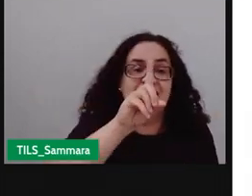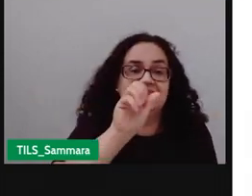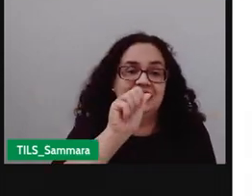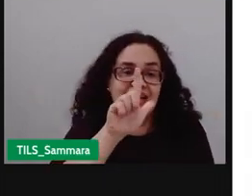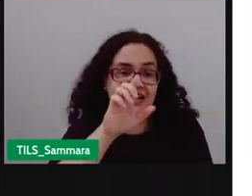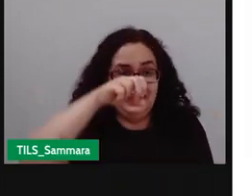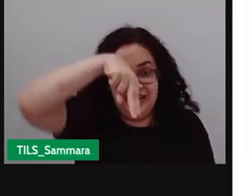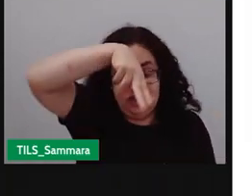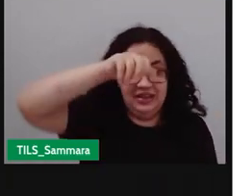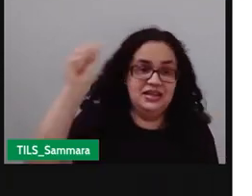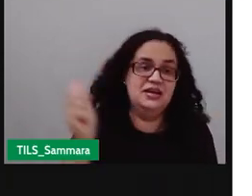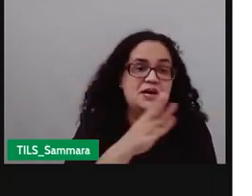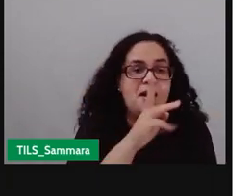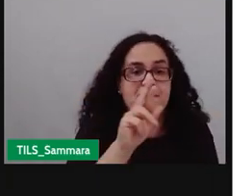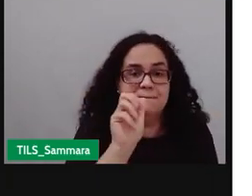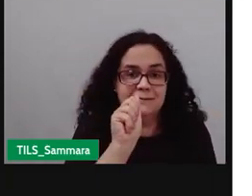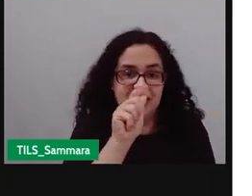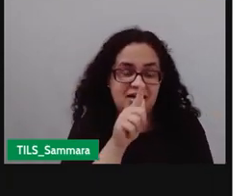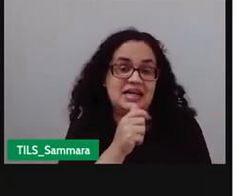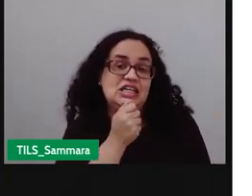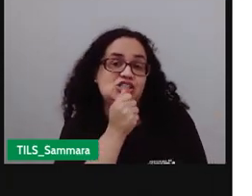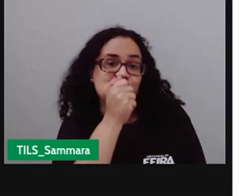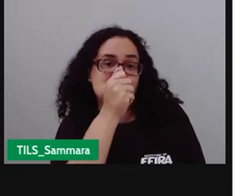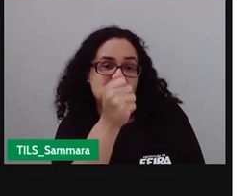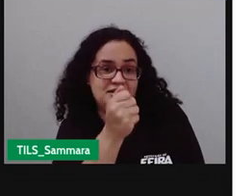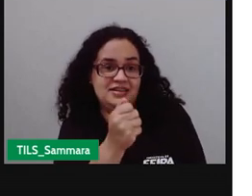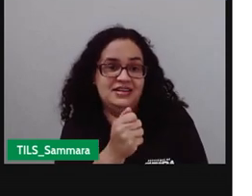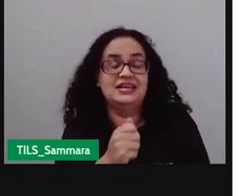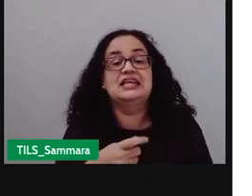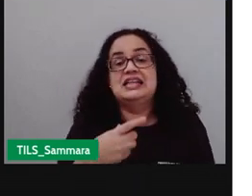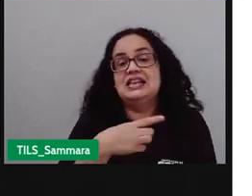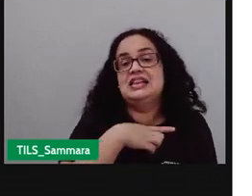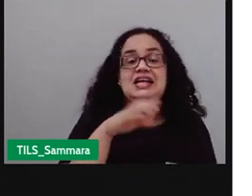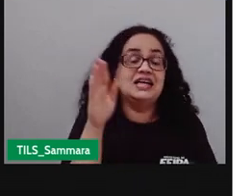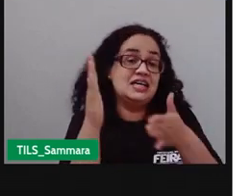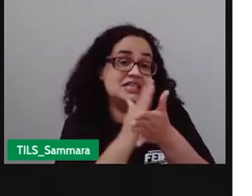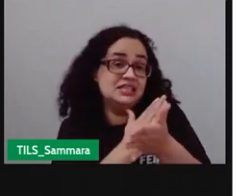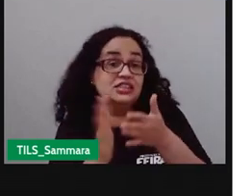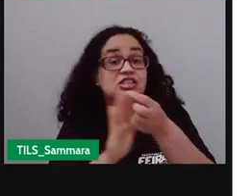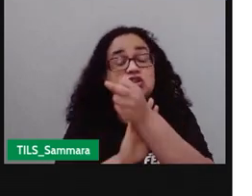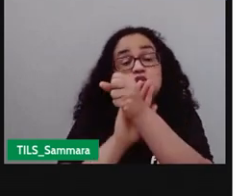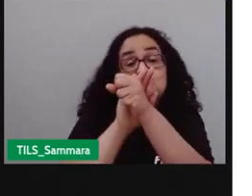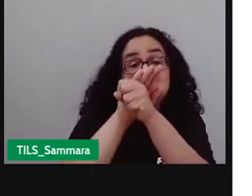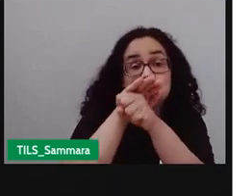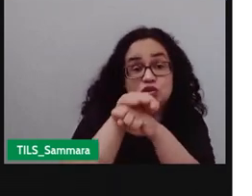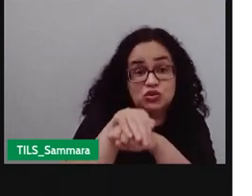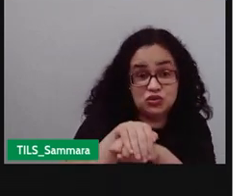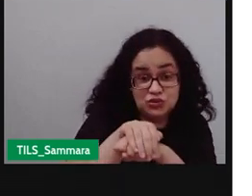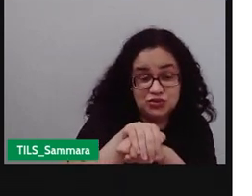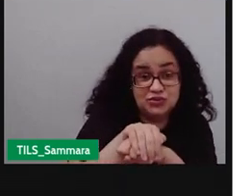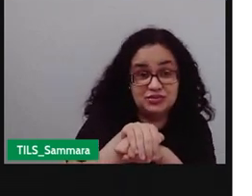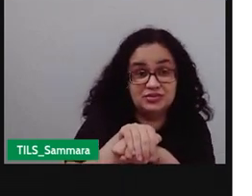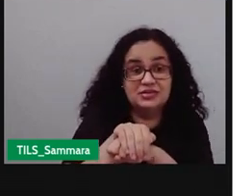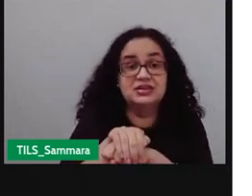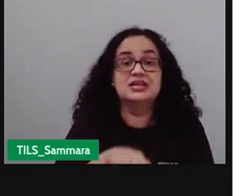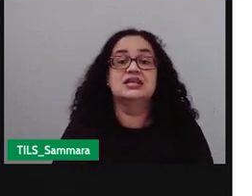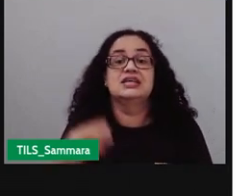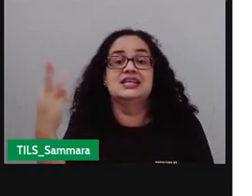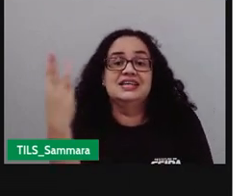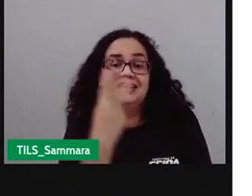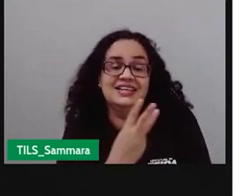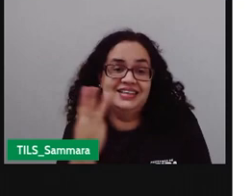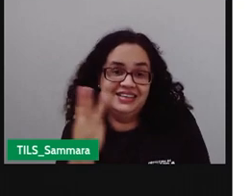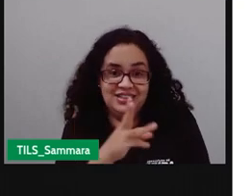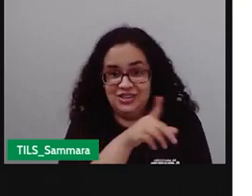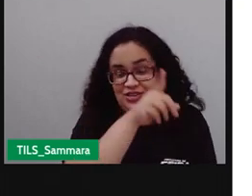também né do jornal aí do Bahia Meio Dia aparece às vezes também à noite que faz aí os três né